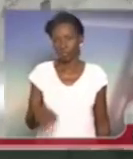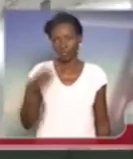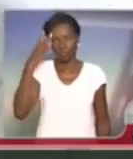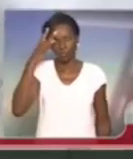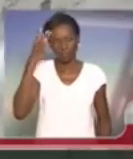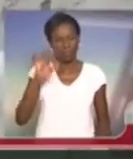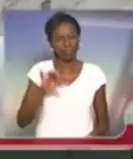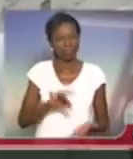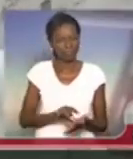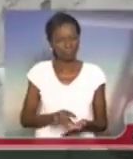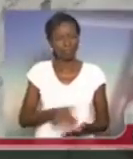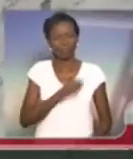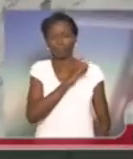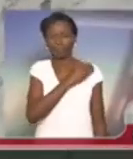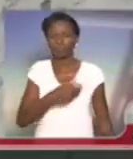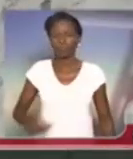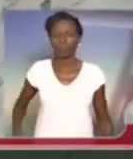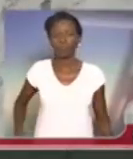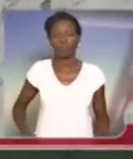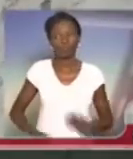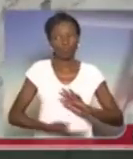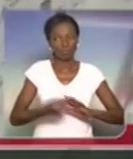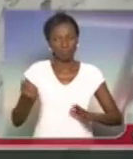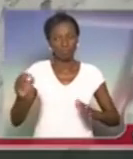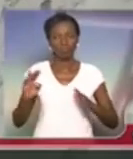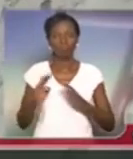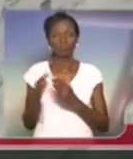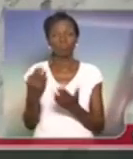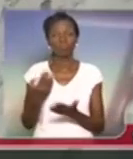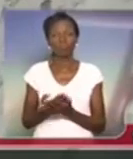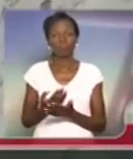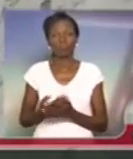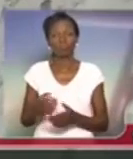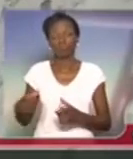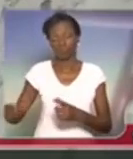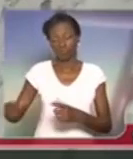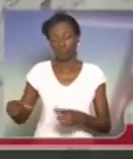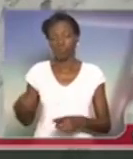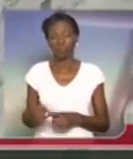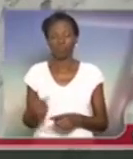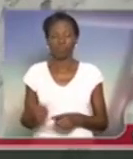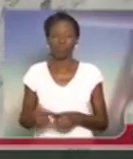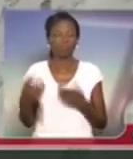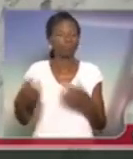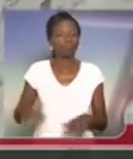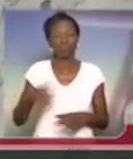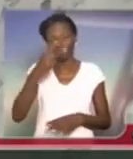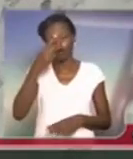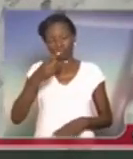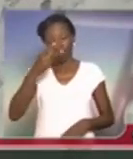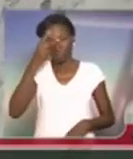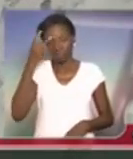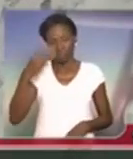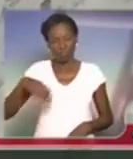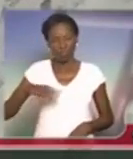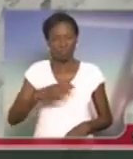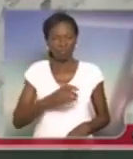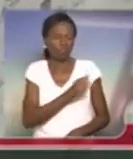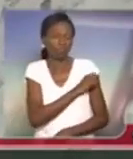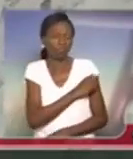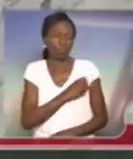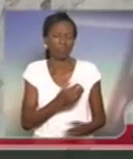verdade, o governador vai tirar a escola dessa região justamente porque não quer que alunos pobres, alunos de